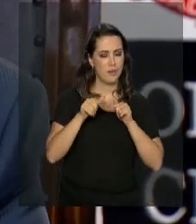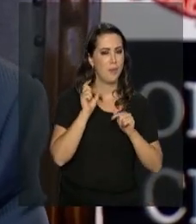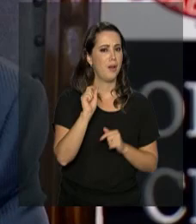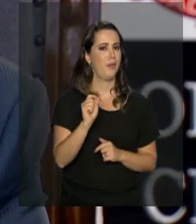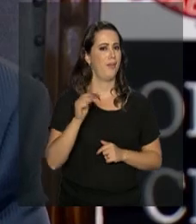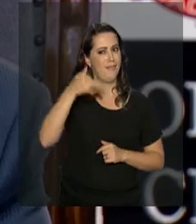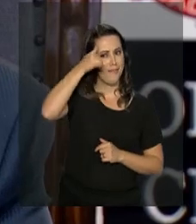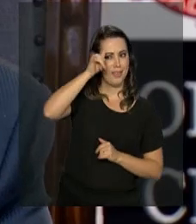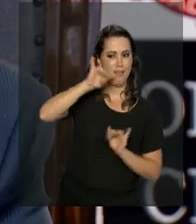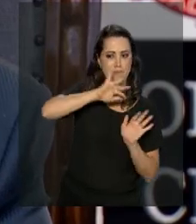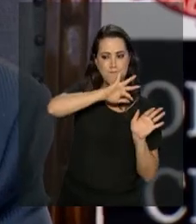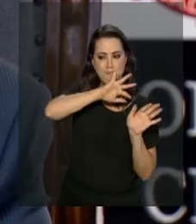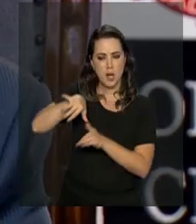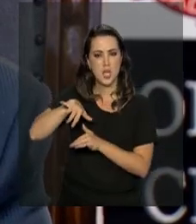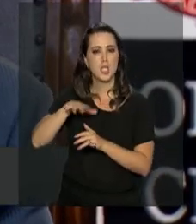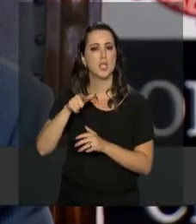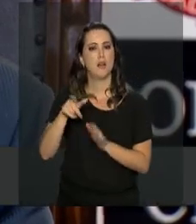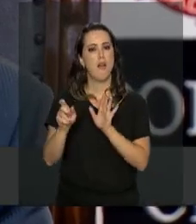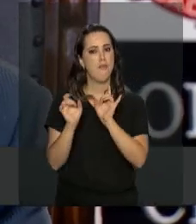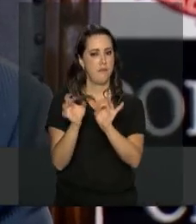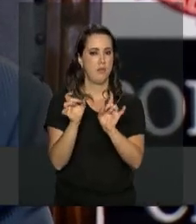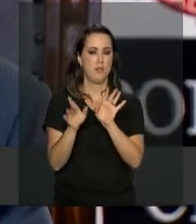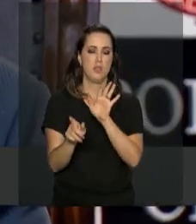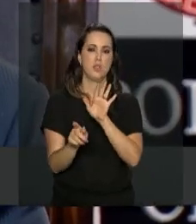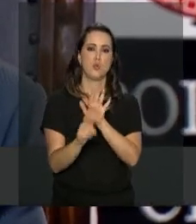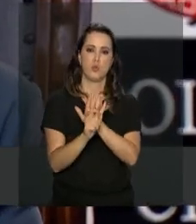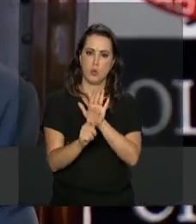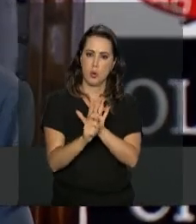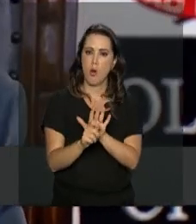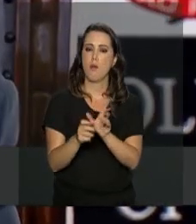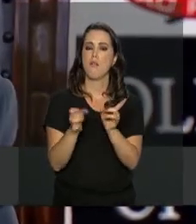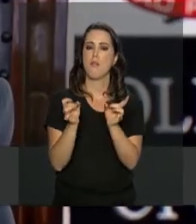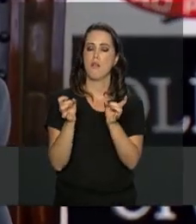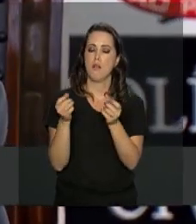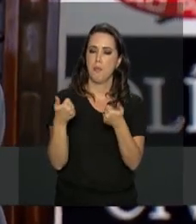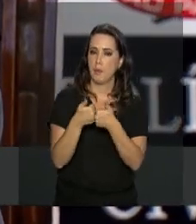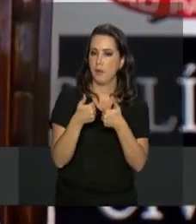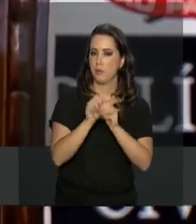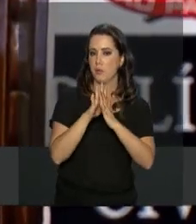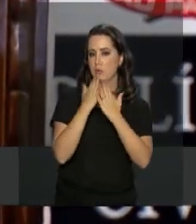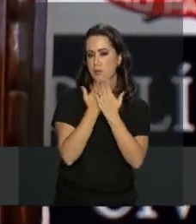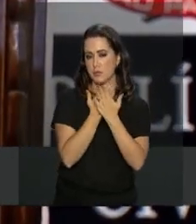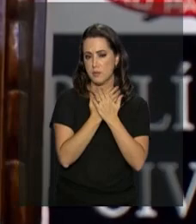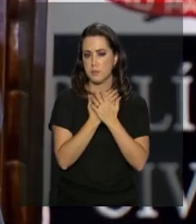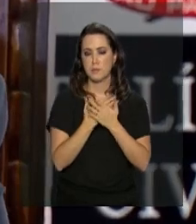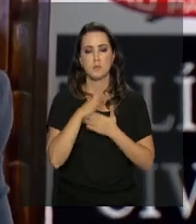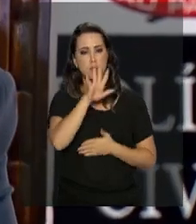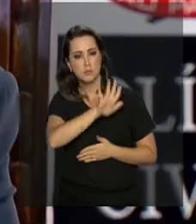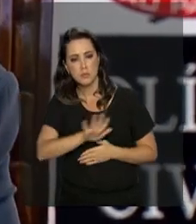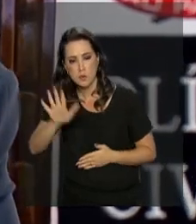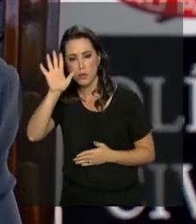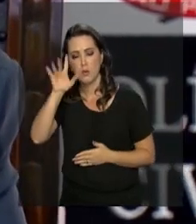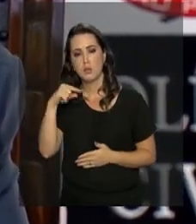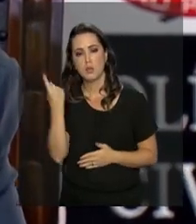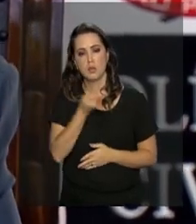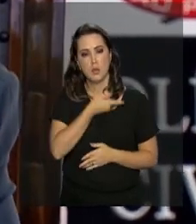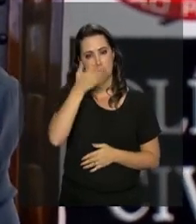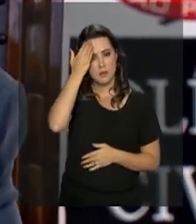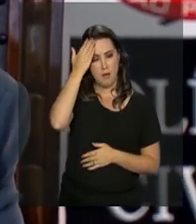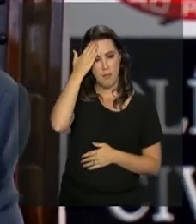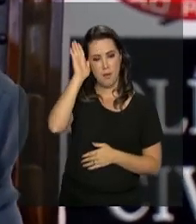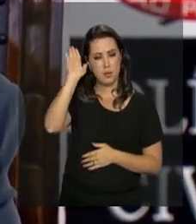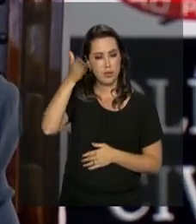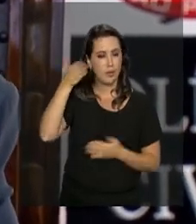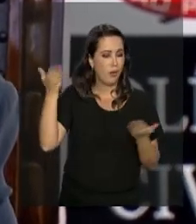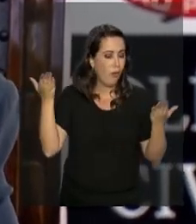reprimir o tráfico nas proximidades das escolas em todo o país. Nós sabemos que hoje,